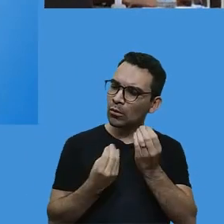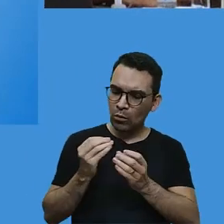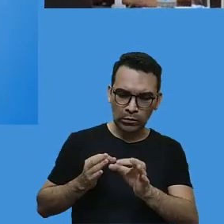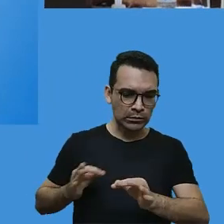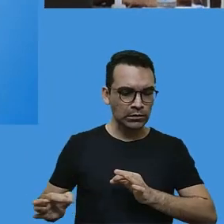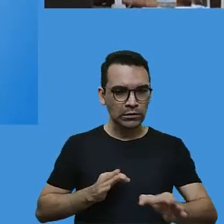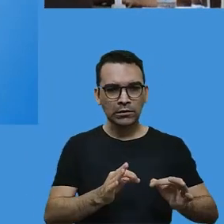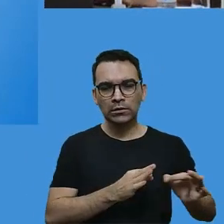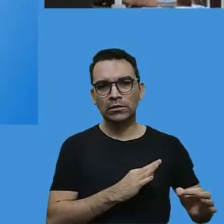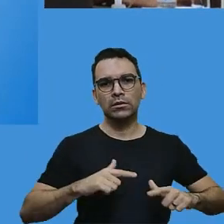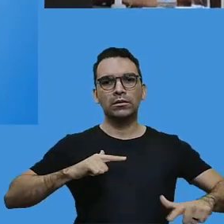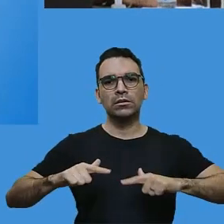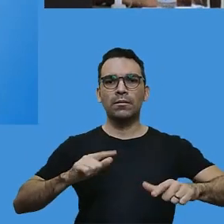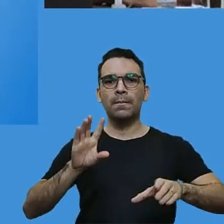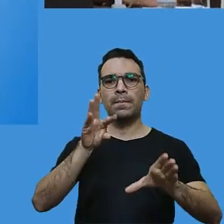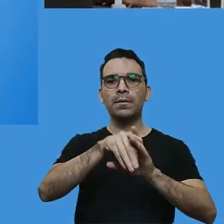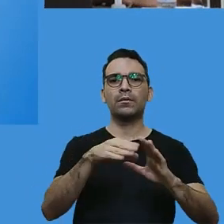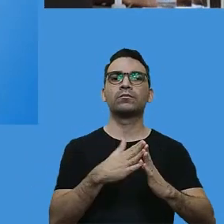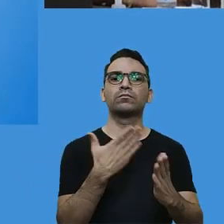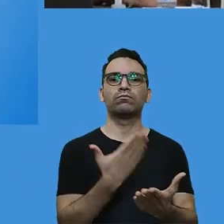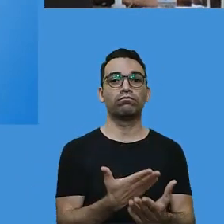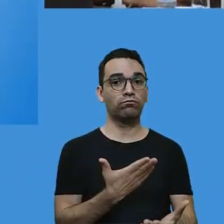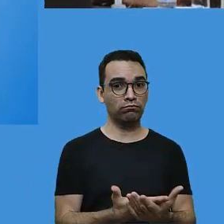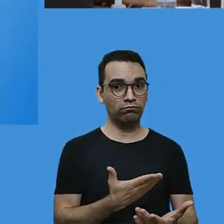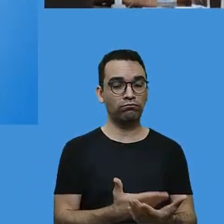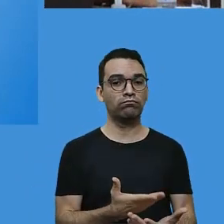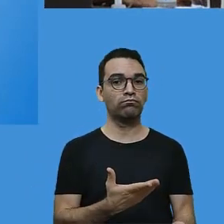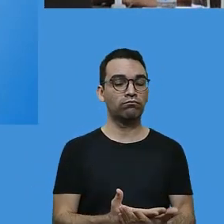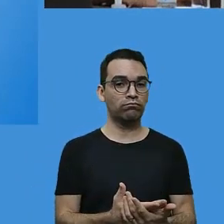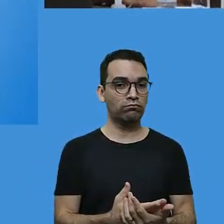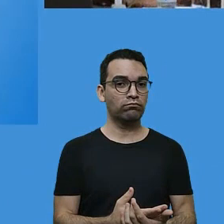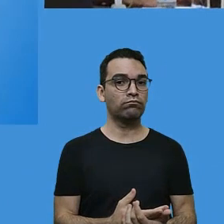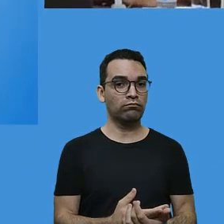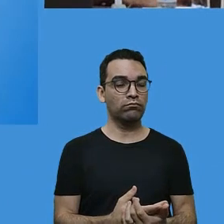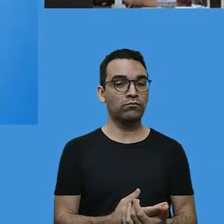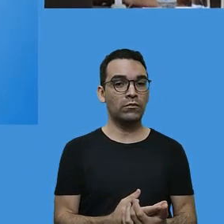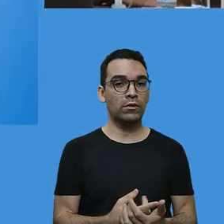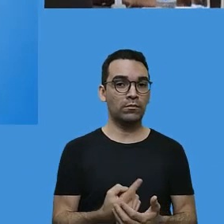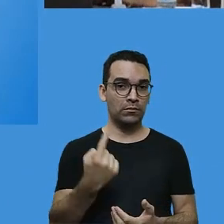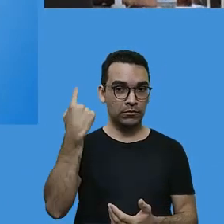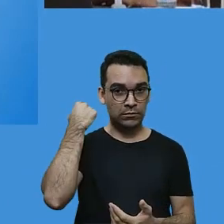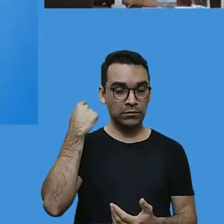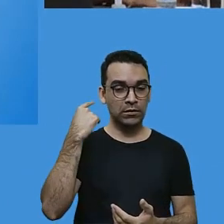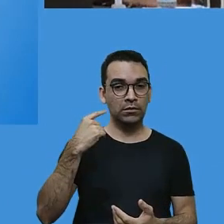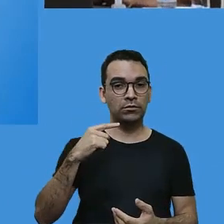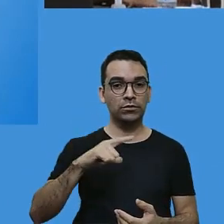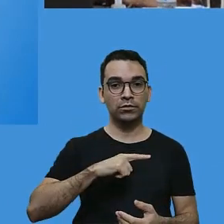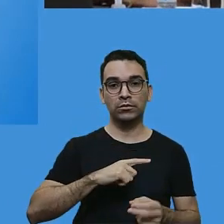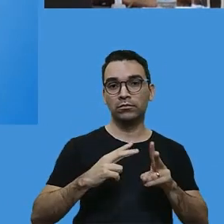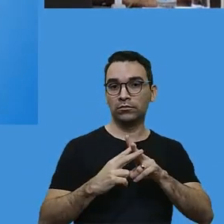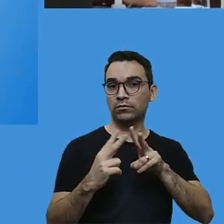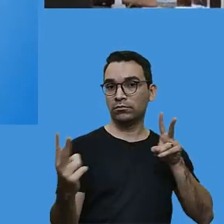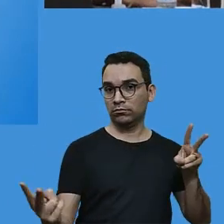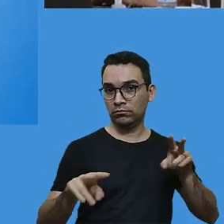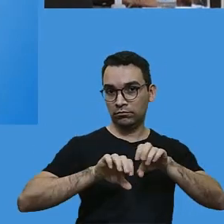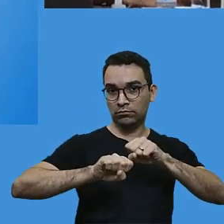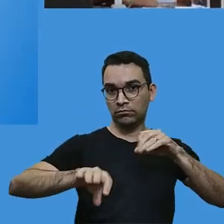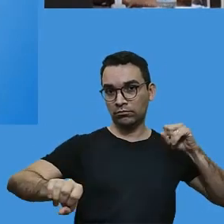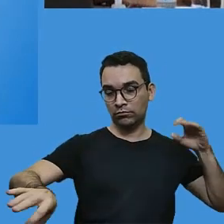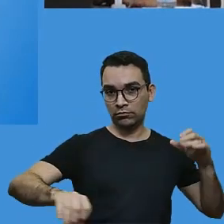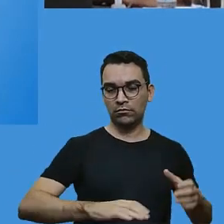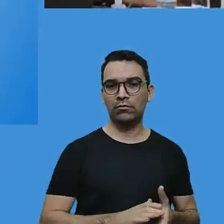organização do trabalho dentro das unidades escolares que naquele momento estava à distância. E o último documento que vocês